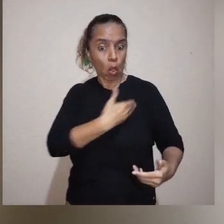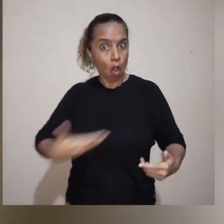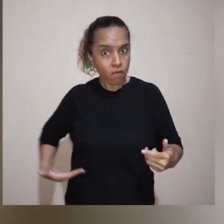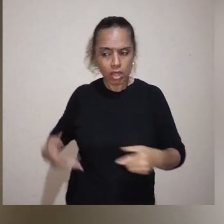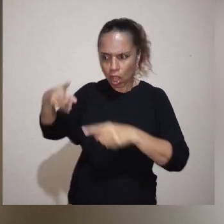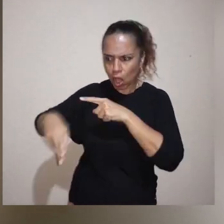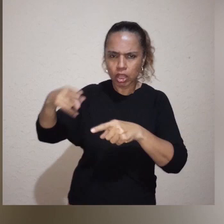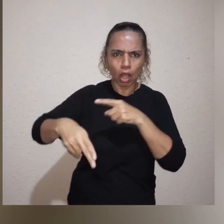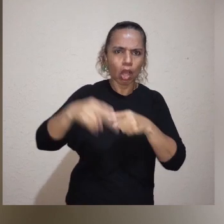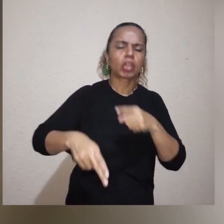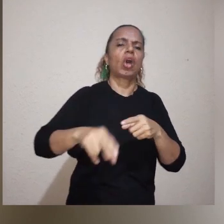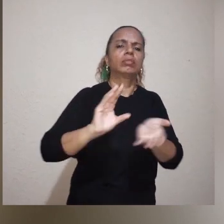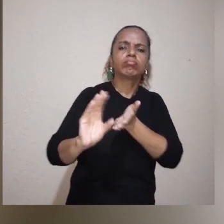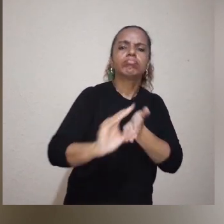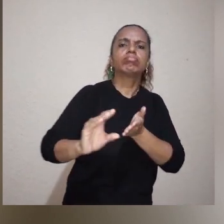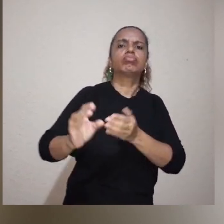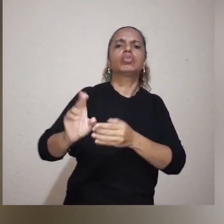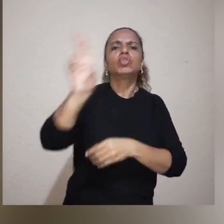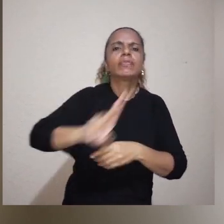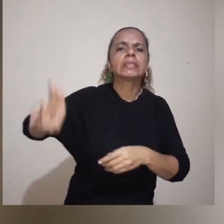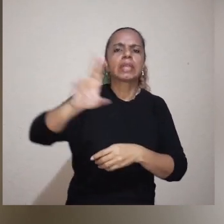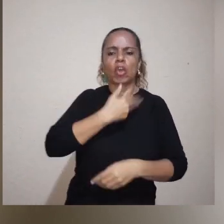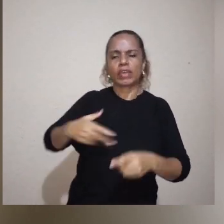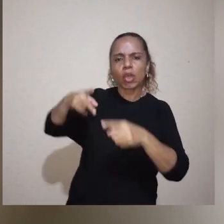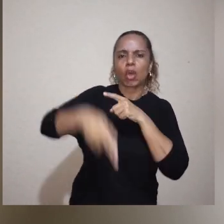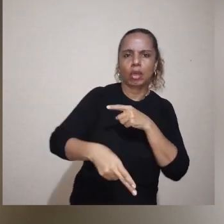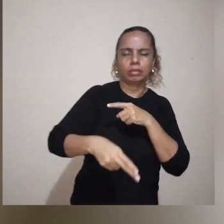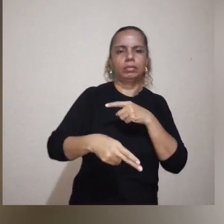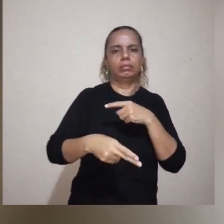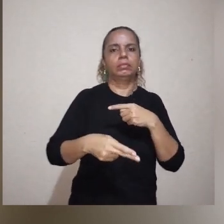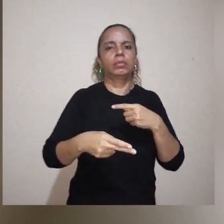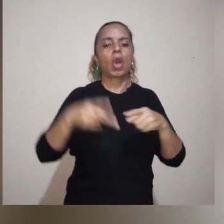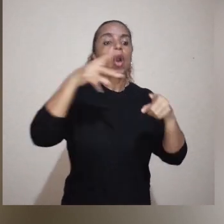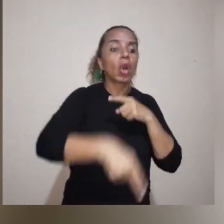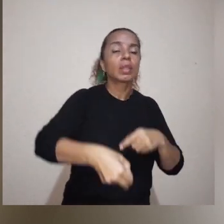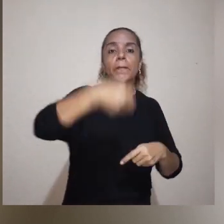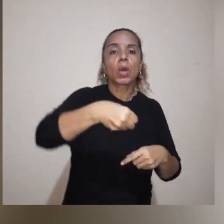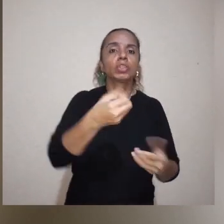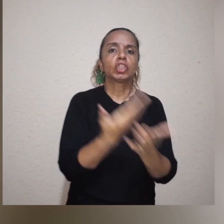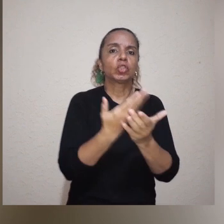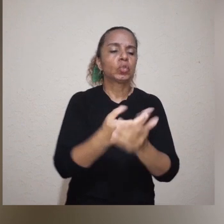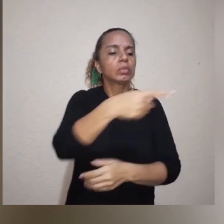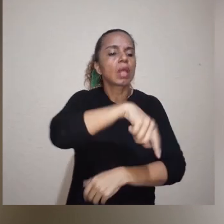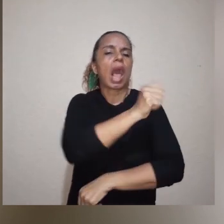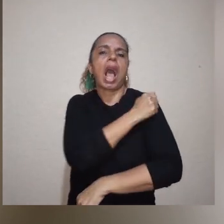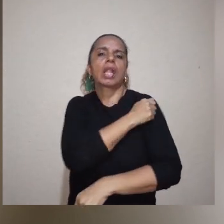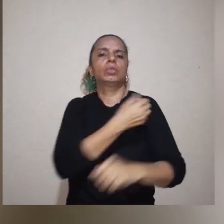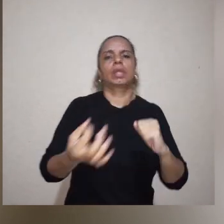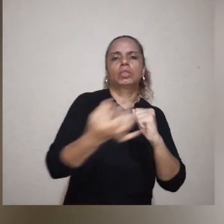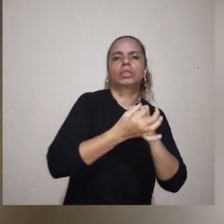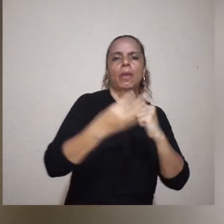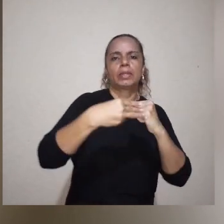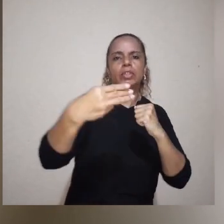governo passa, então, a cortar recursos das universidades públicas, passa a cortar bolsa de estudo dos